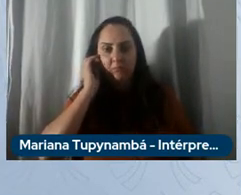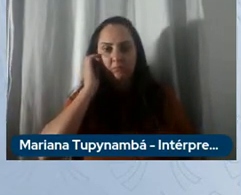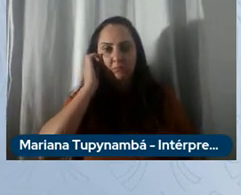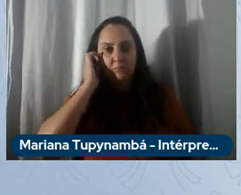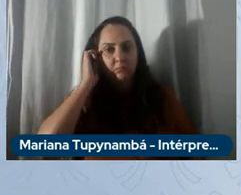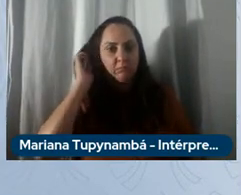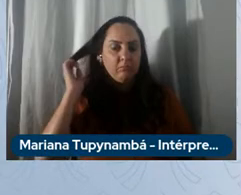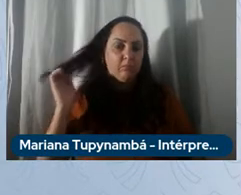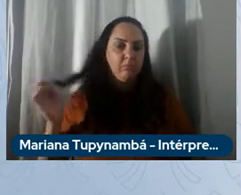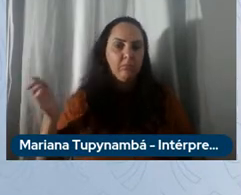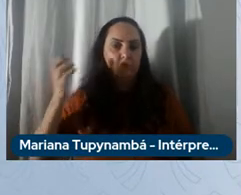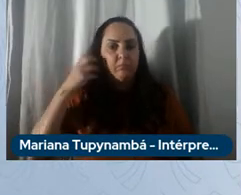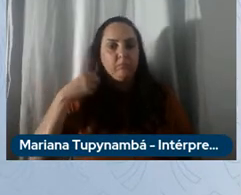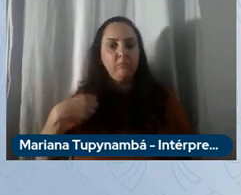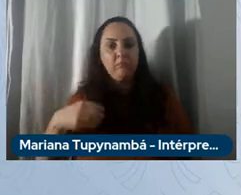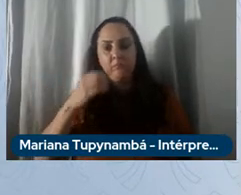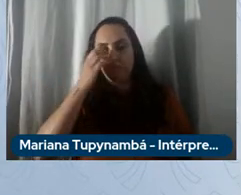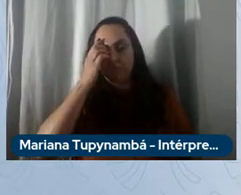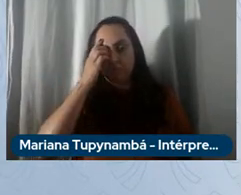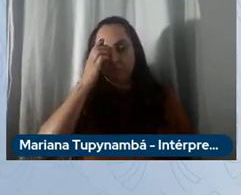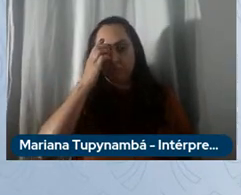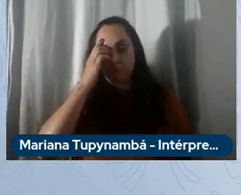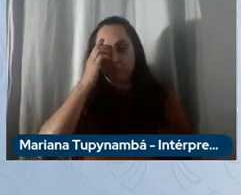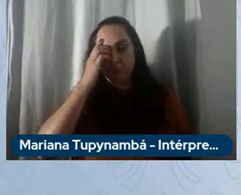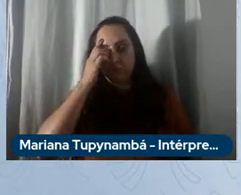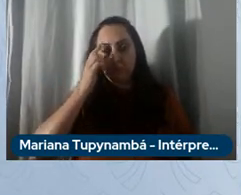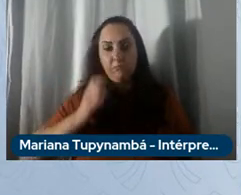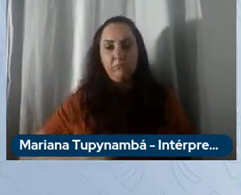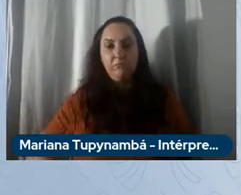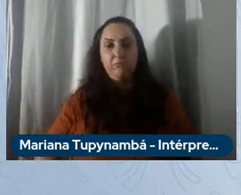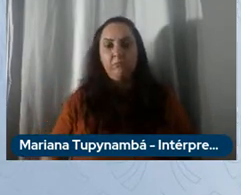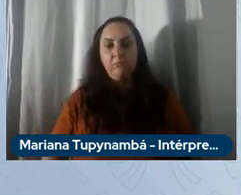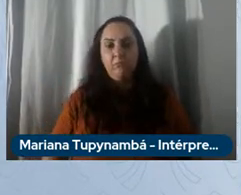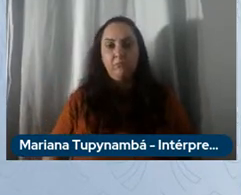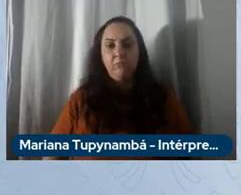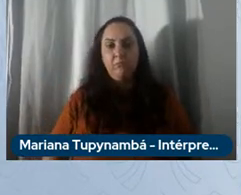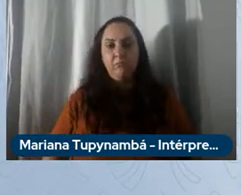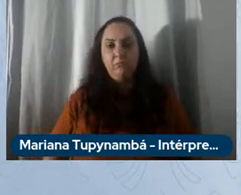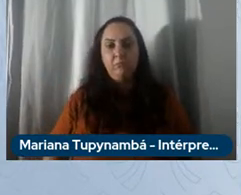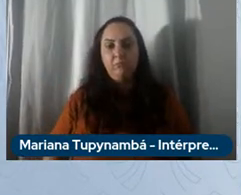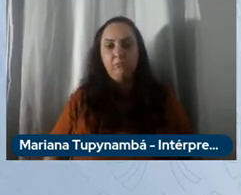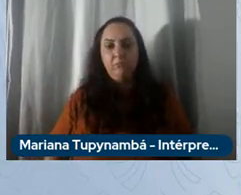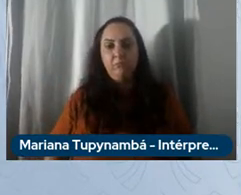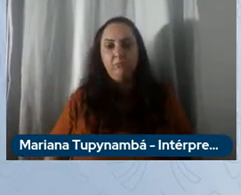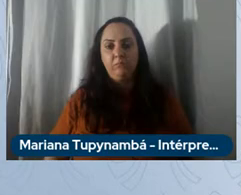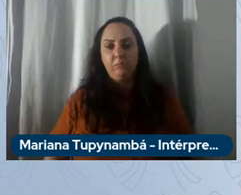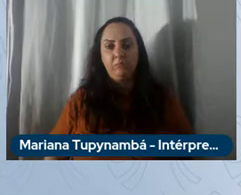primeiro dia da nossa nova história. Stellantis, procurando grandeza.